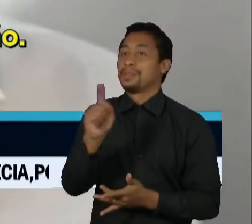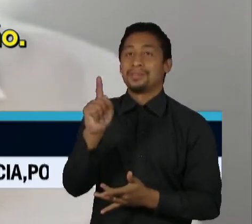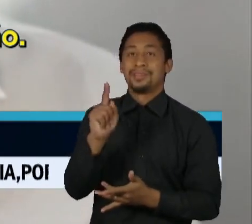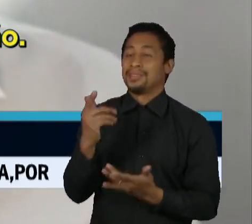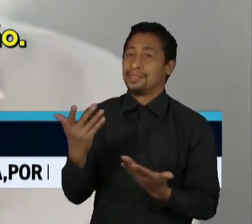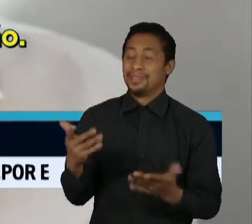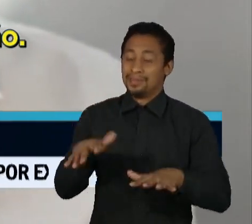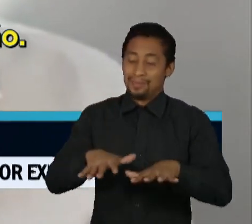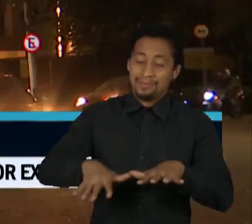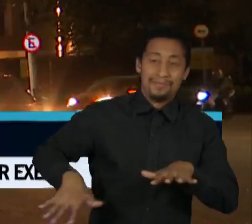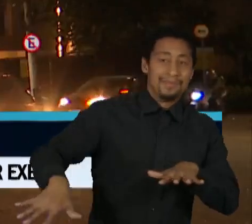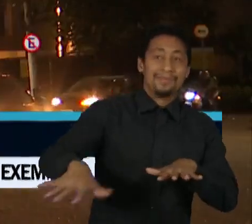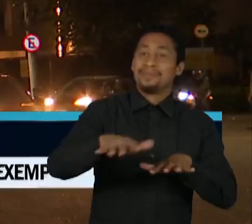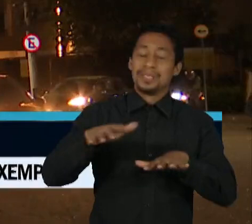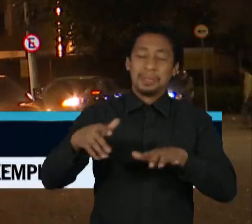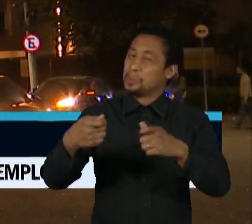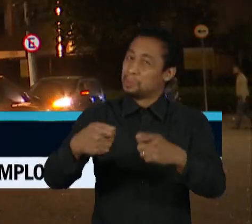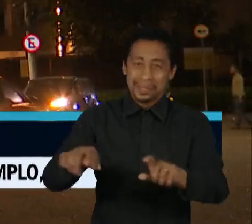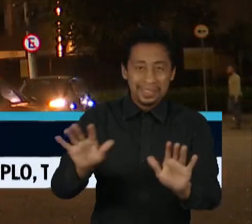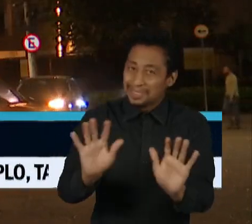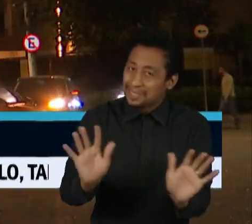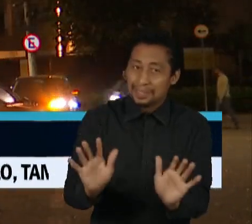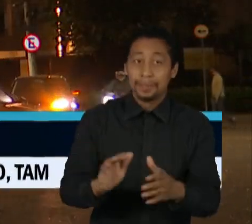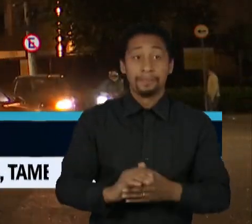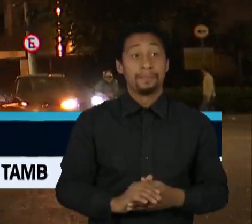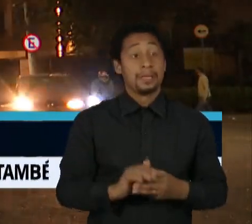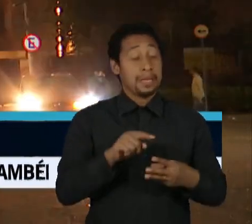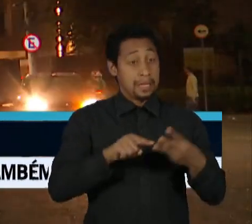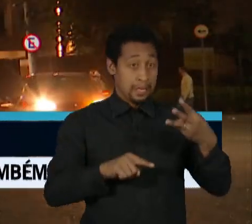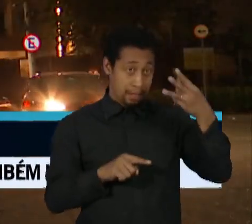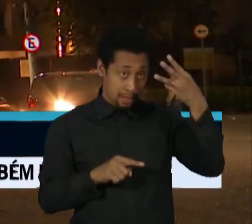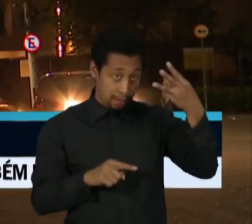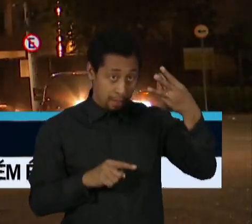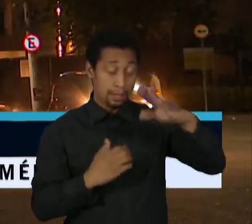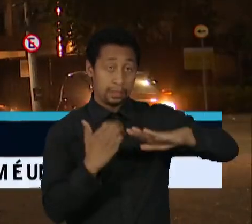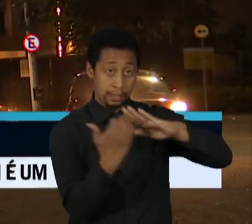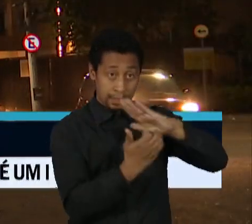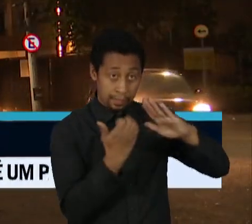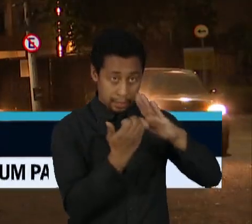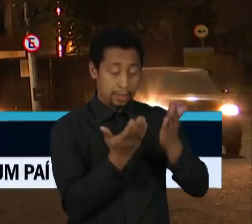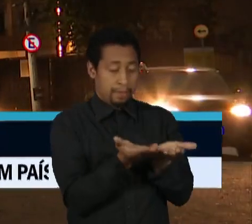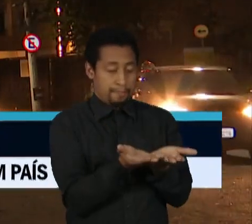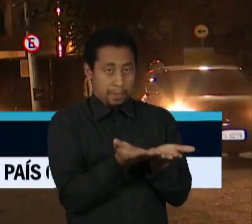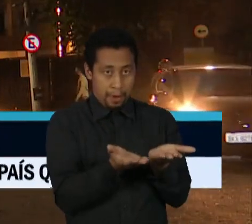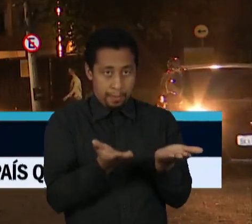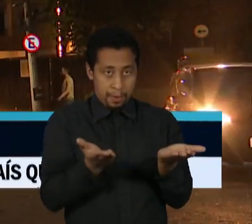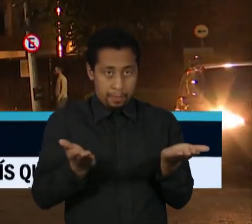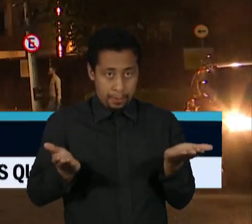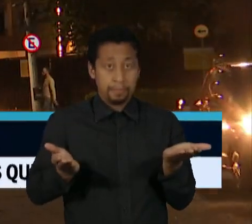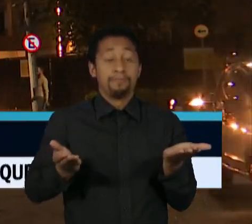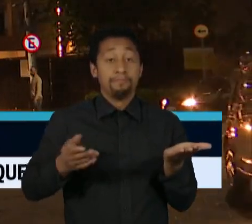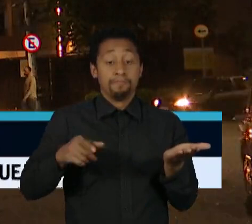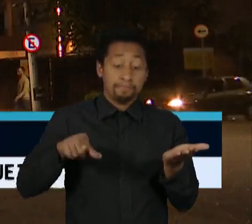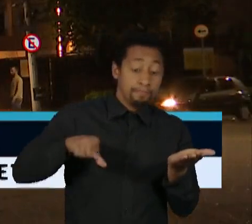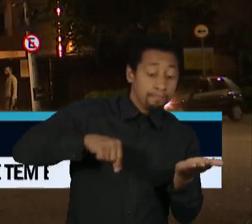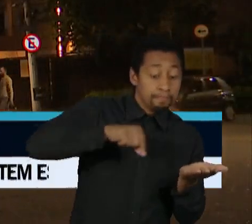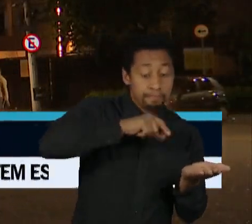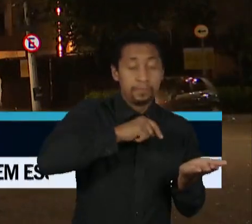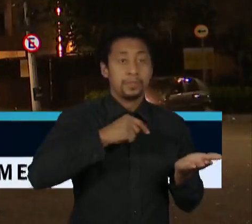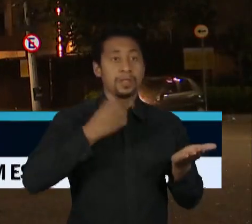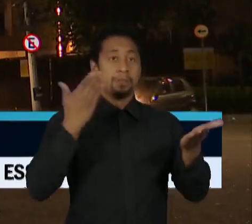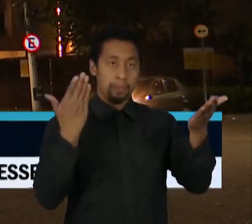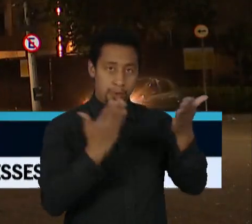necessidade da nossa região. Das três empresas que ganharam as licitações, duas ficam em Manaus, a mais de mil quilômetros das